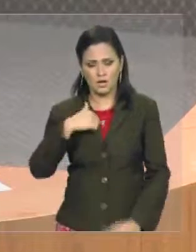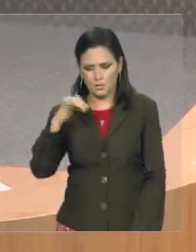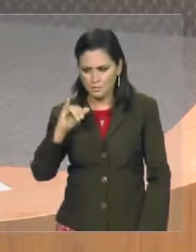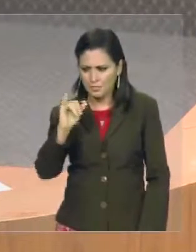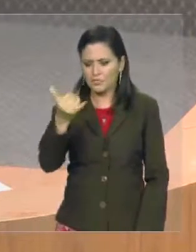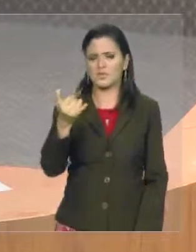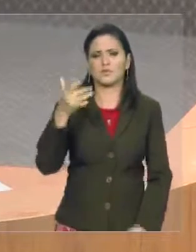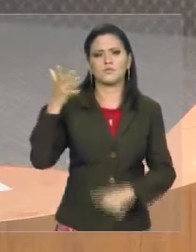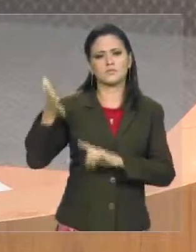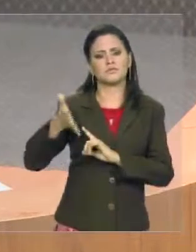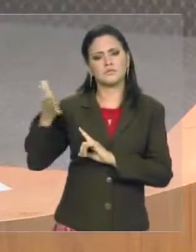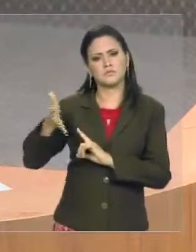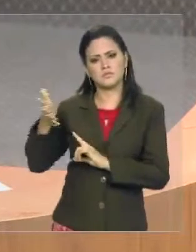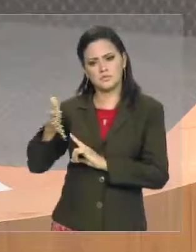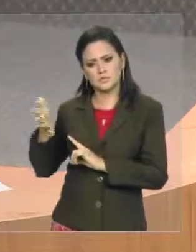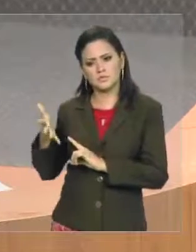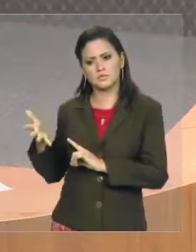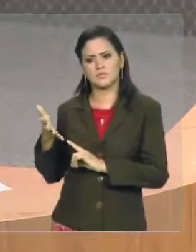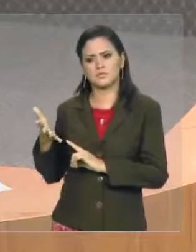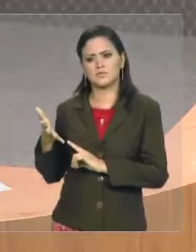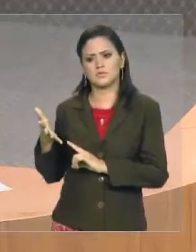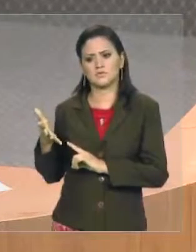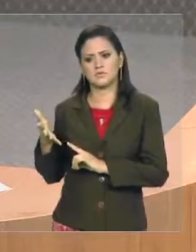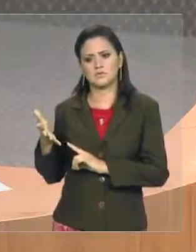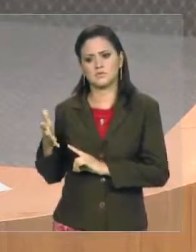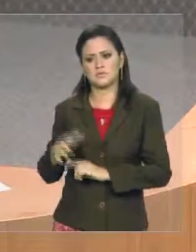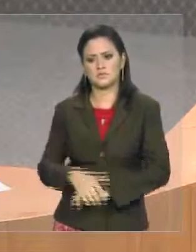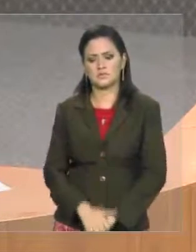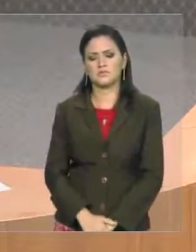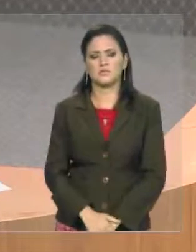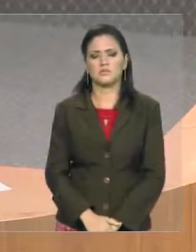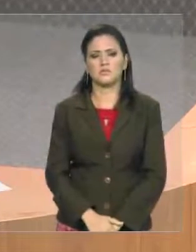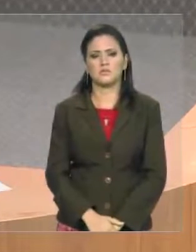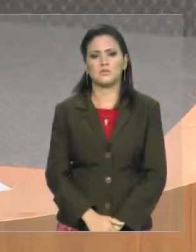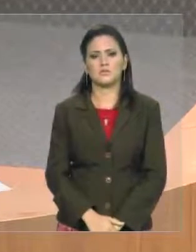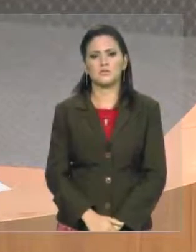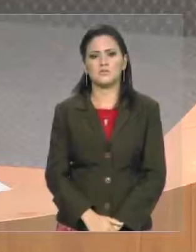pronunciamento, me posicionando nesse momento,